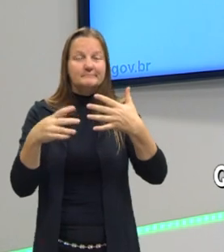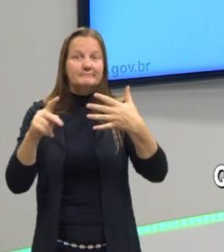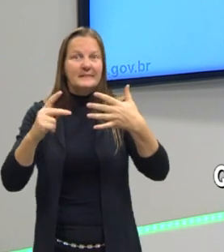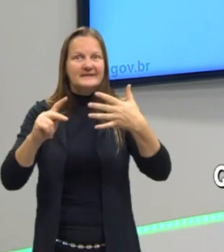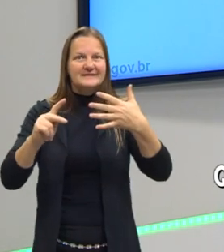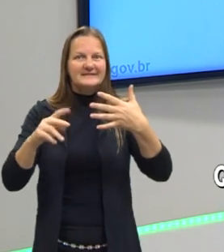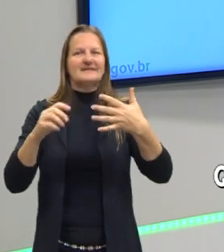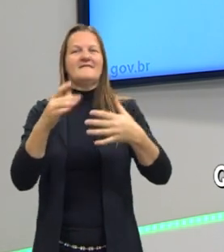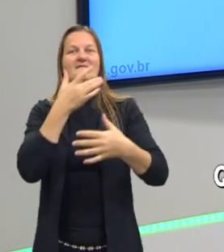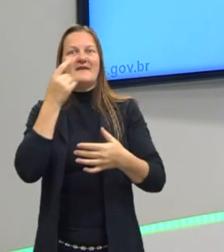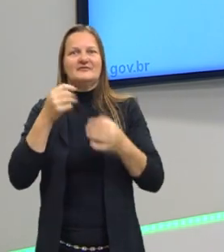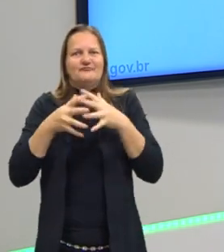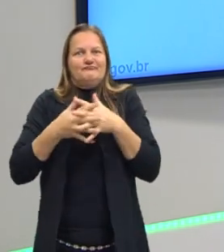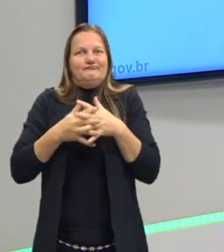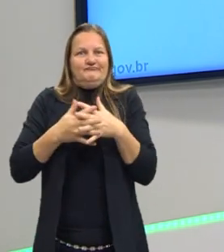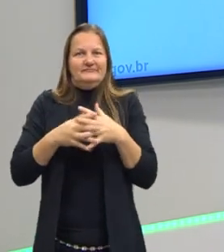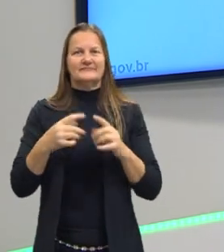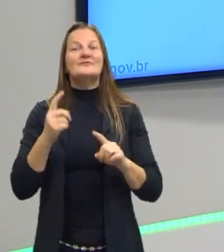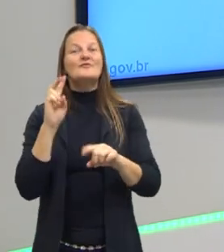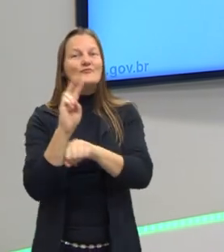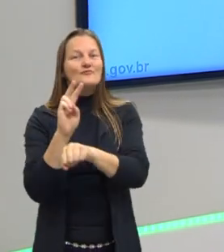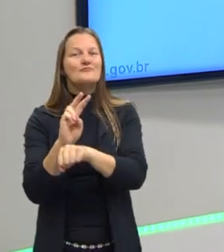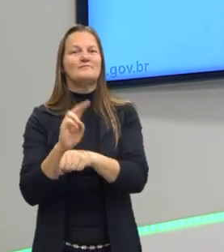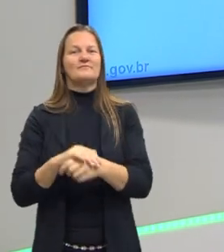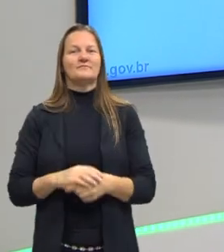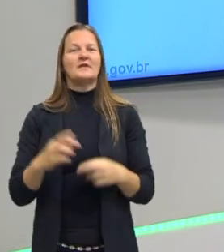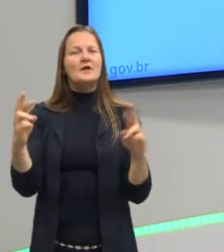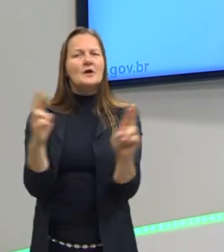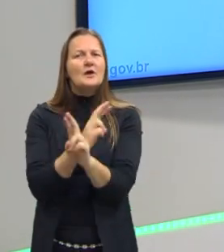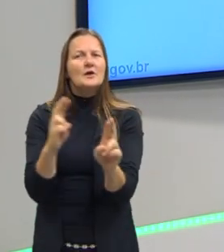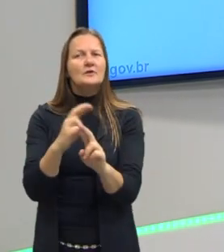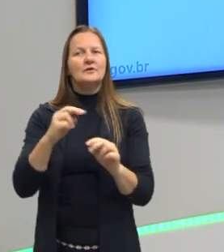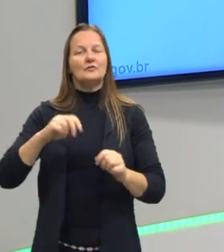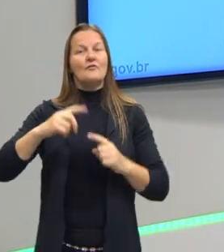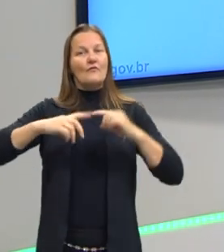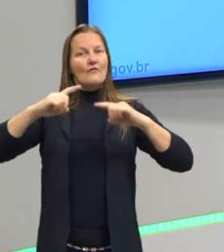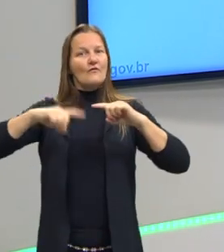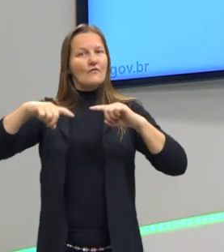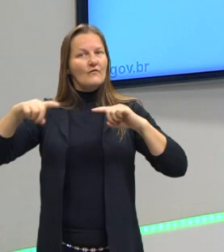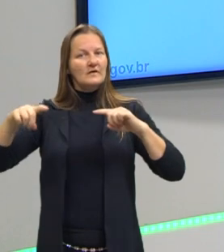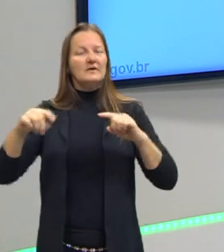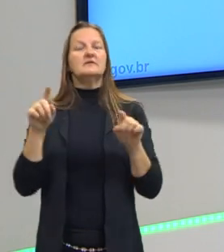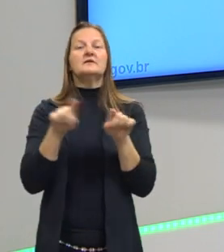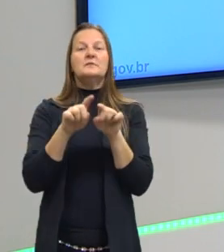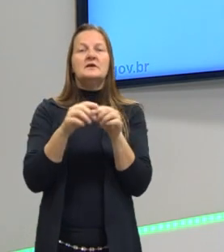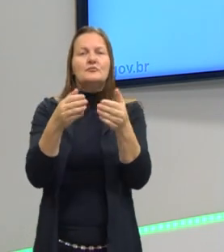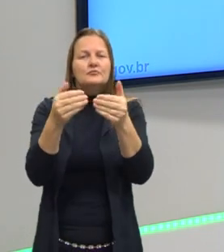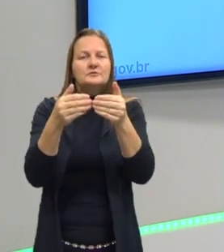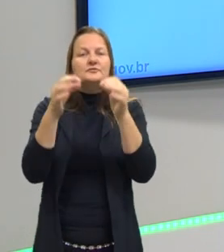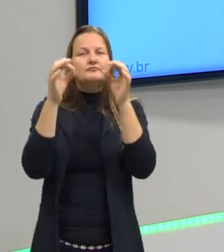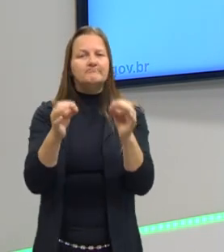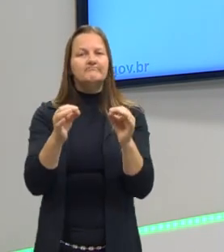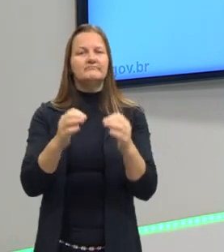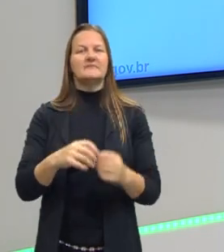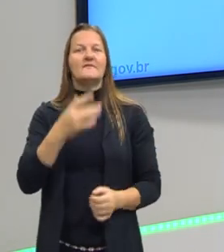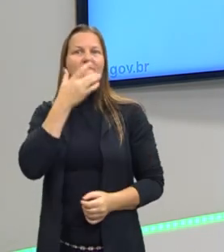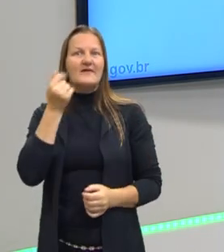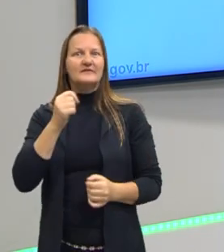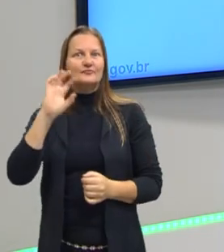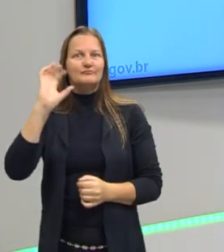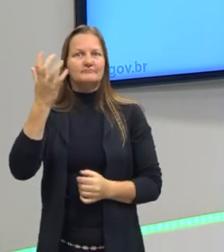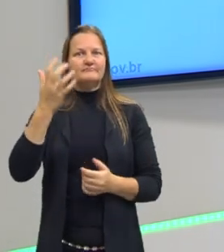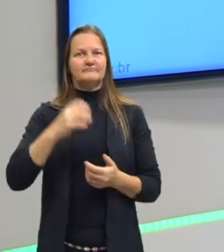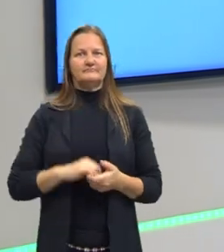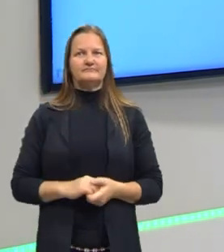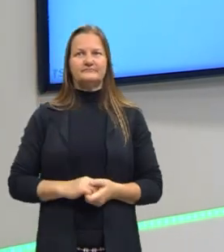litros, e é fácil confundir isso. Então, relacionando as variáveis e exatamente o que é solicitado, vai ser mais fácil de resolver